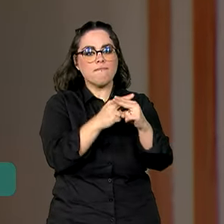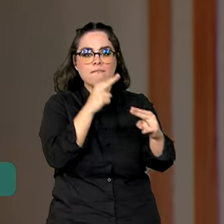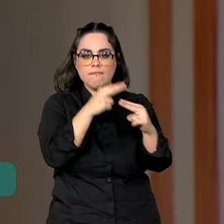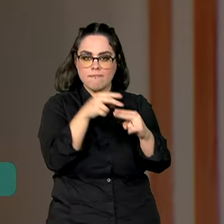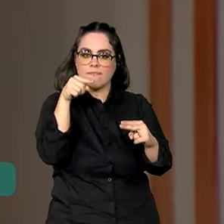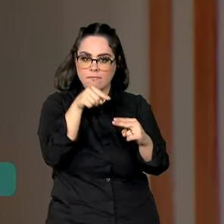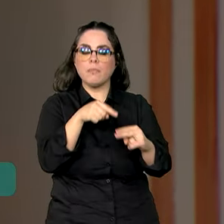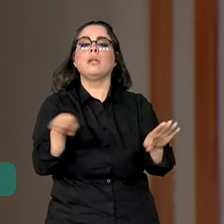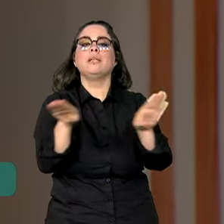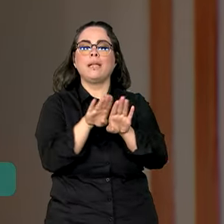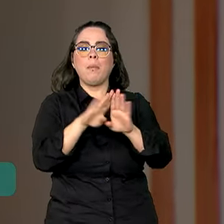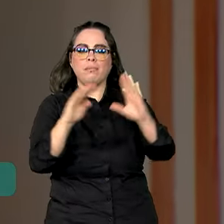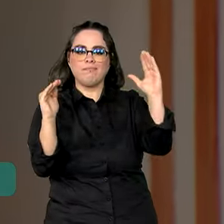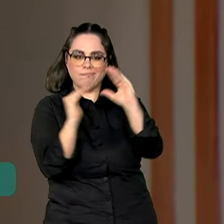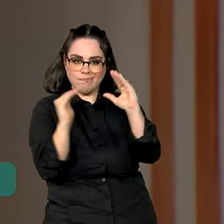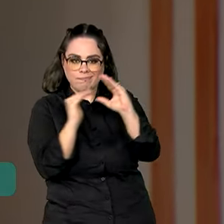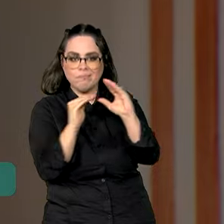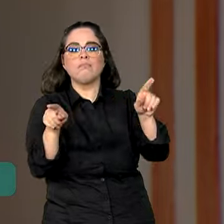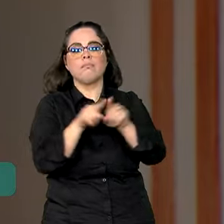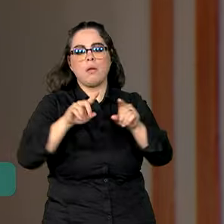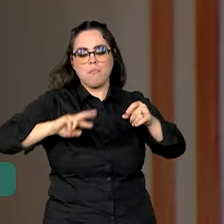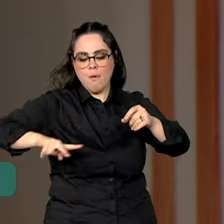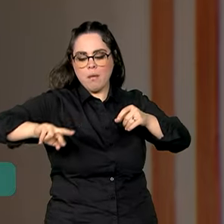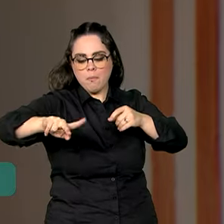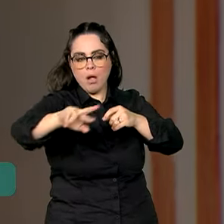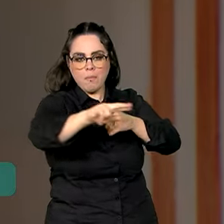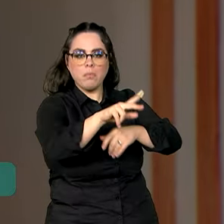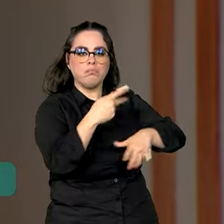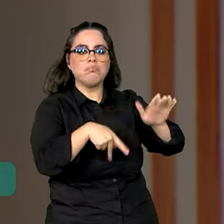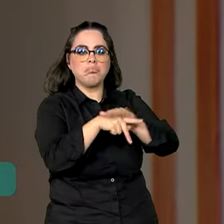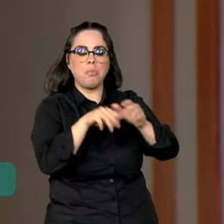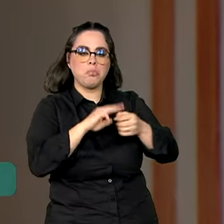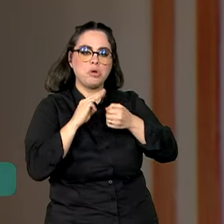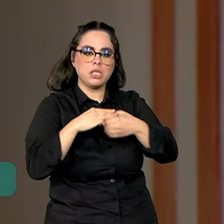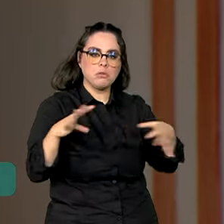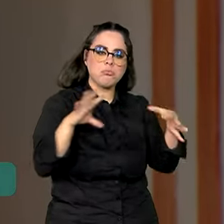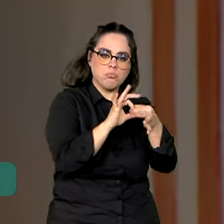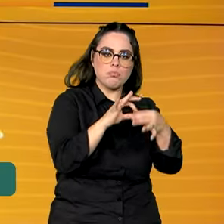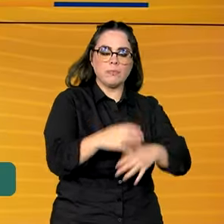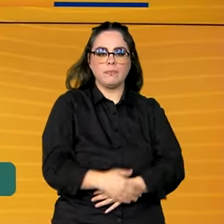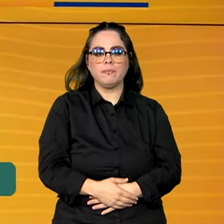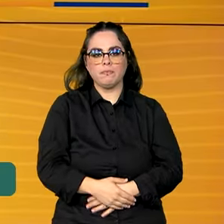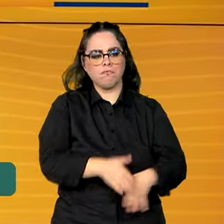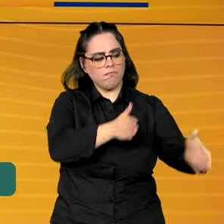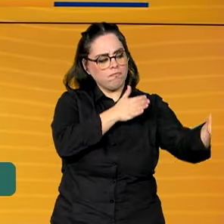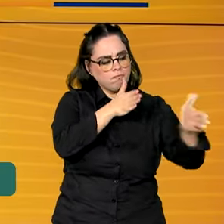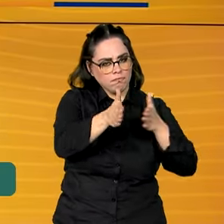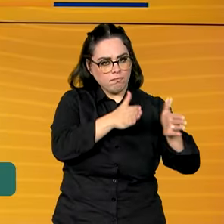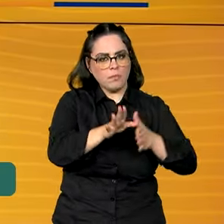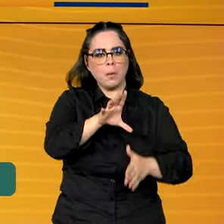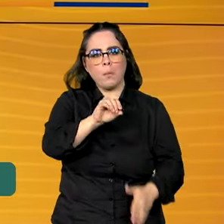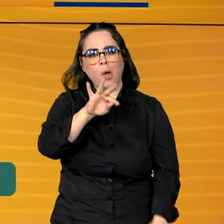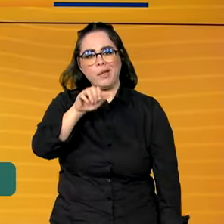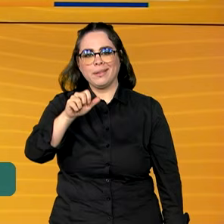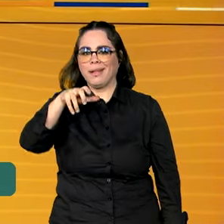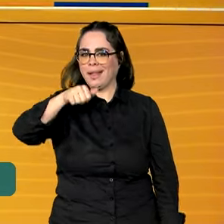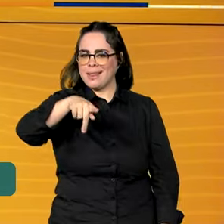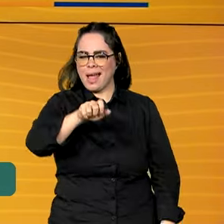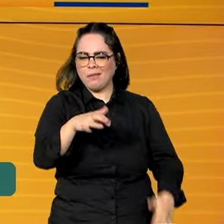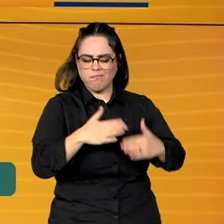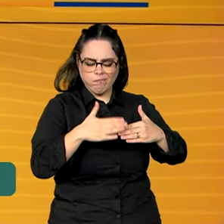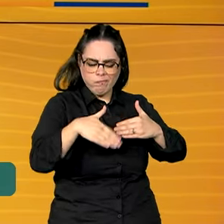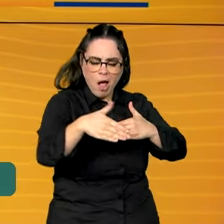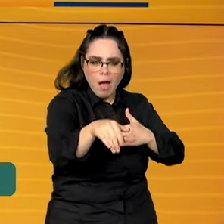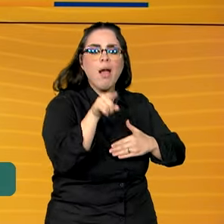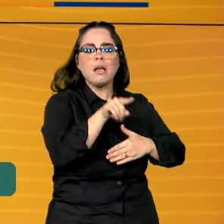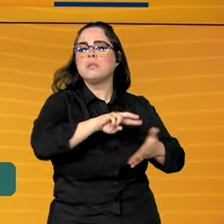Caixa Econômica Federal, do Banco do Brasil e de entidades dos municípios beneficiados. Nesta fase, o Bota Pra Andar deve